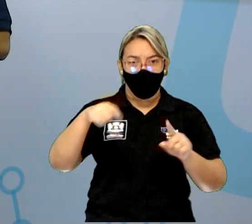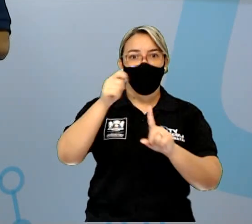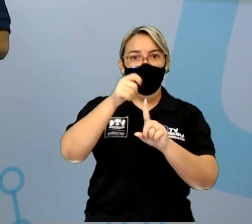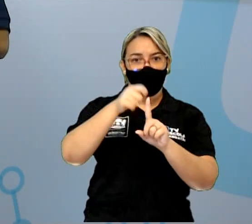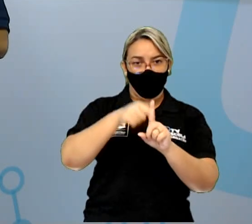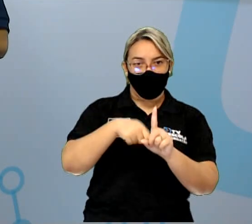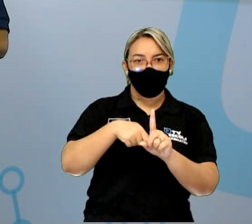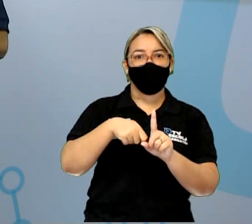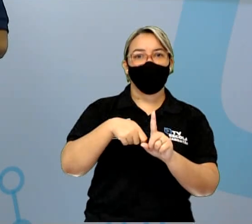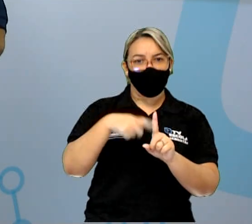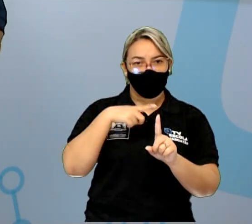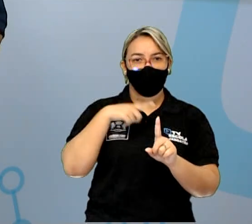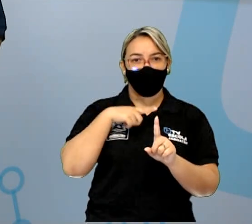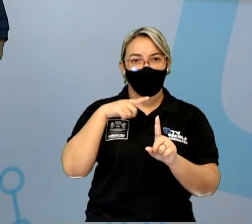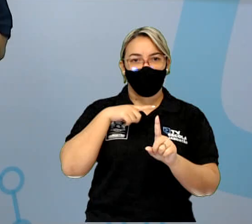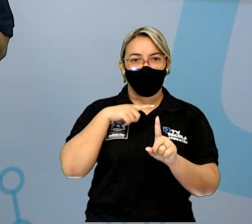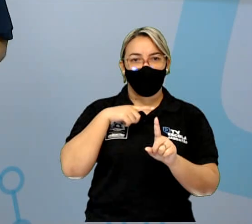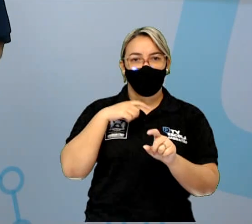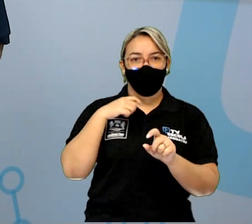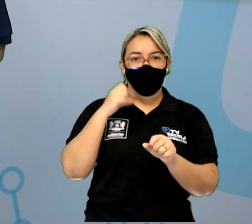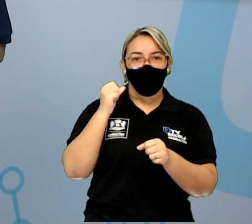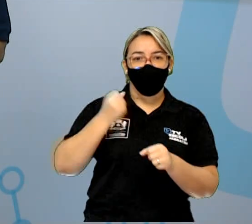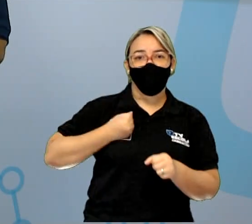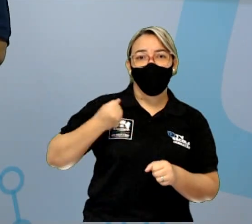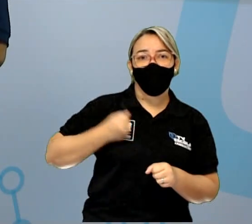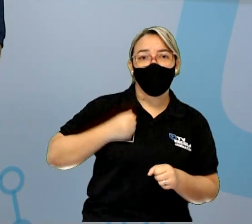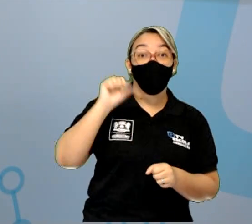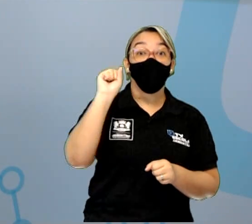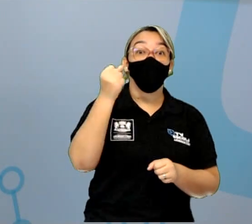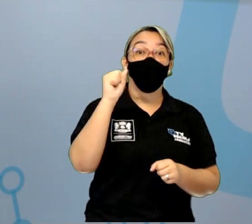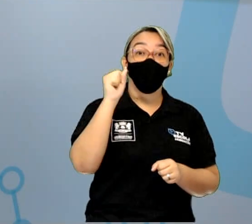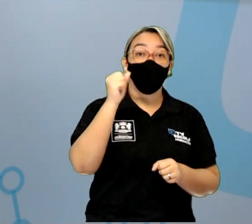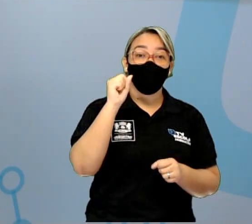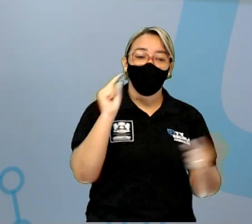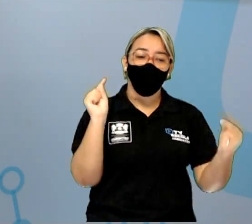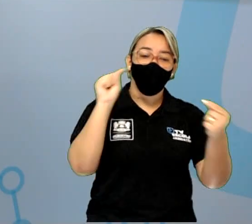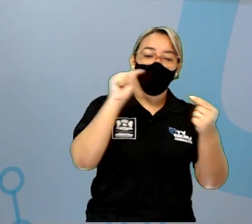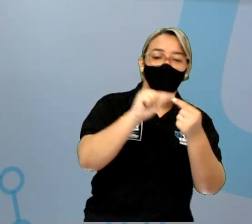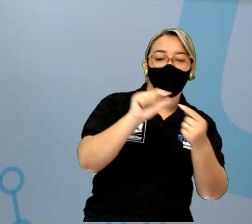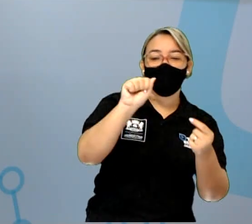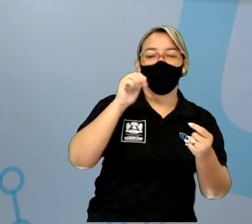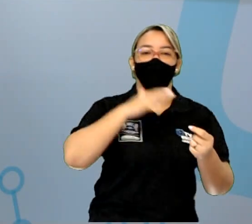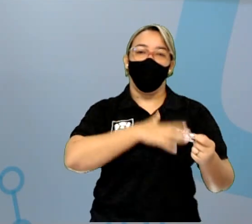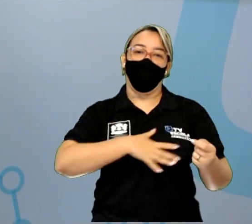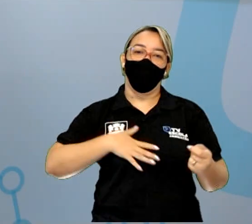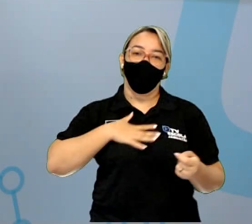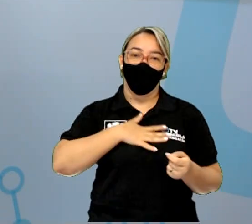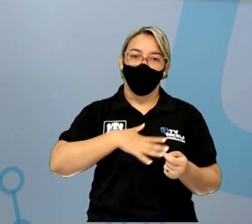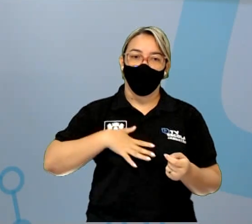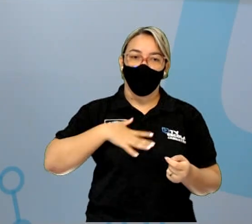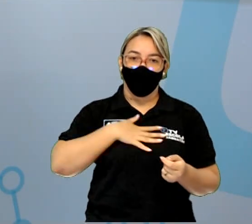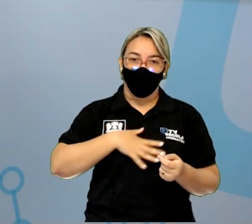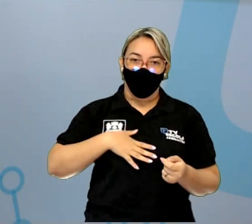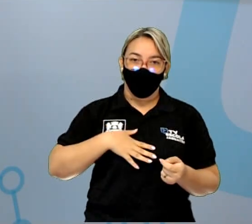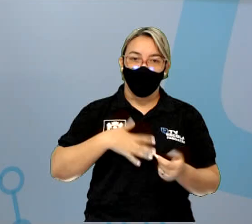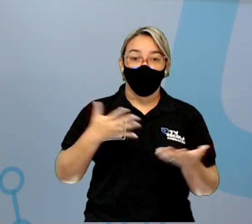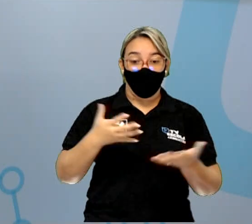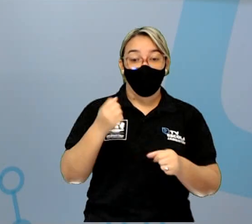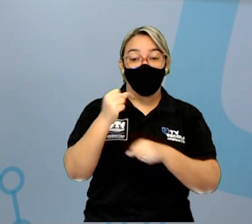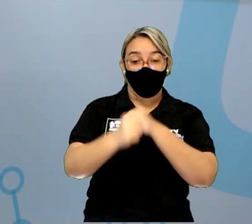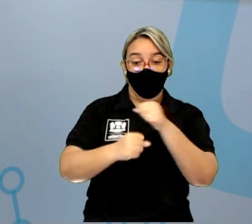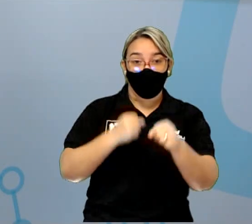um número, não é? É o número oito. O número oito corresponde ao mês de agosto. De dois mil